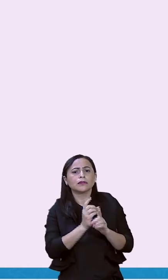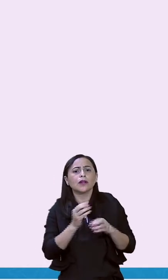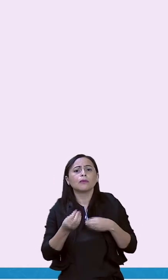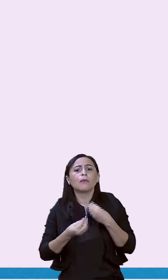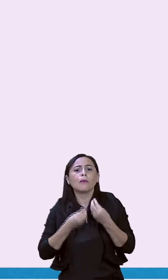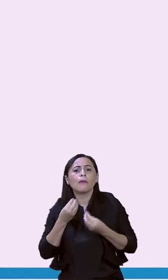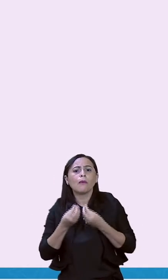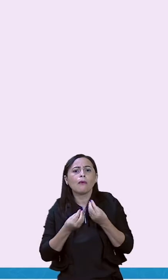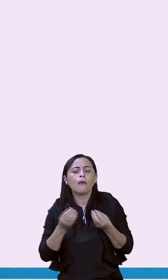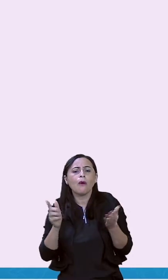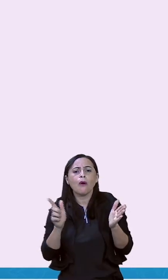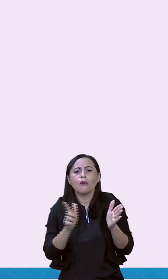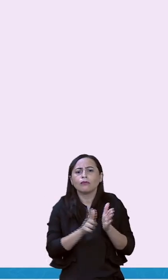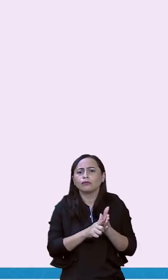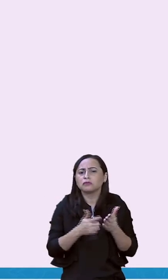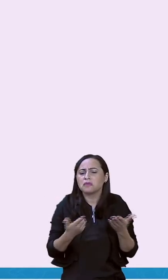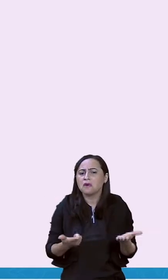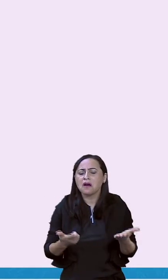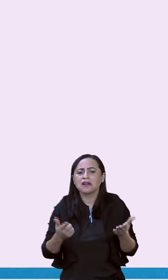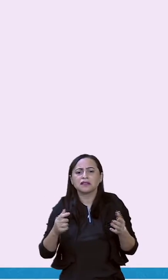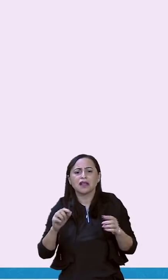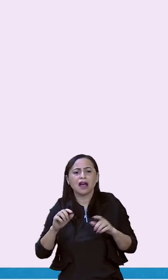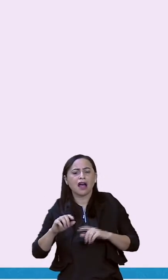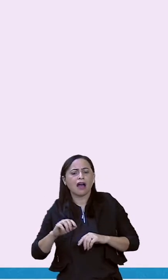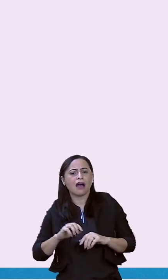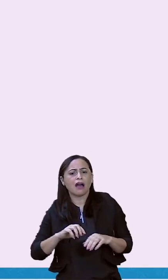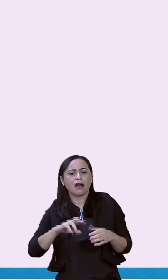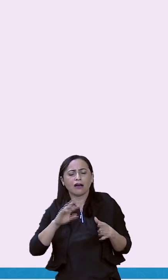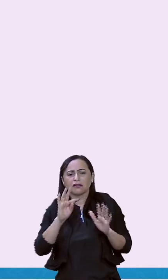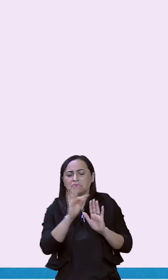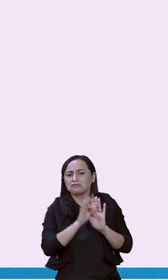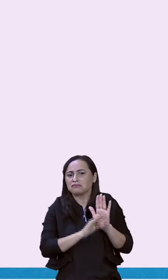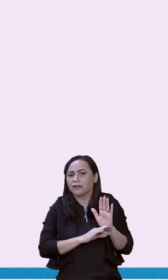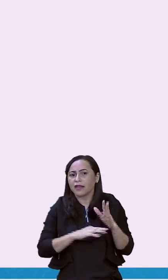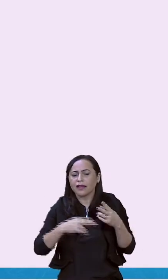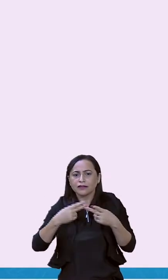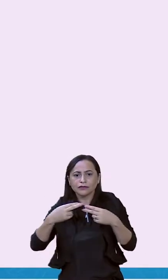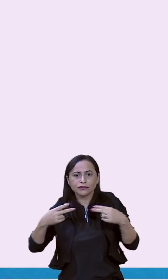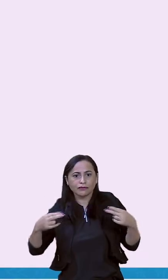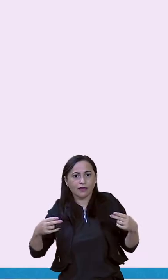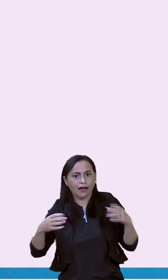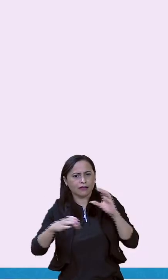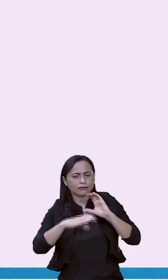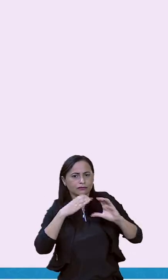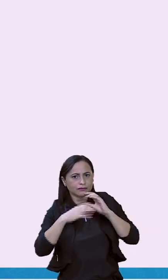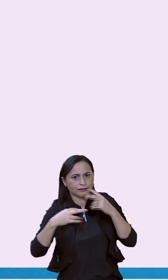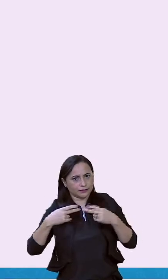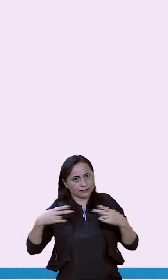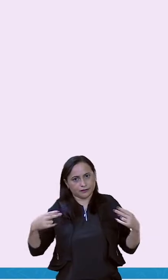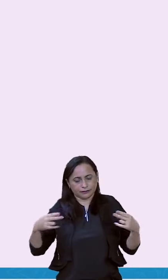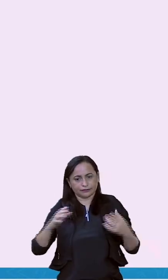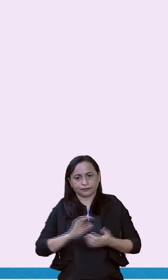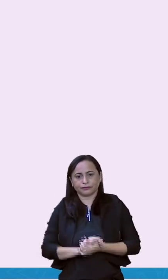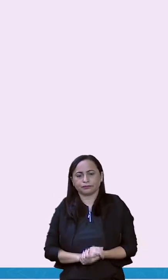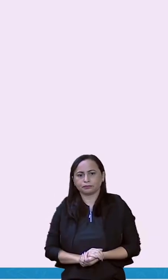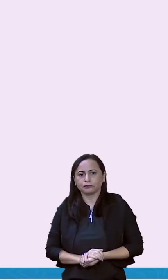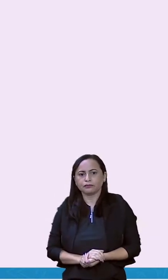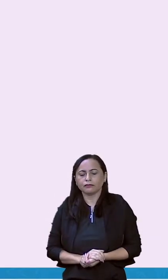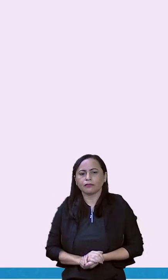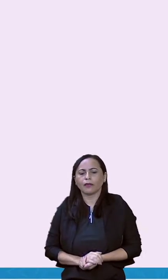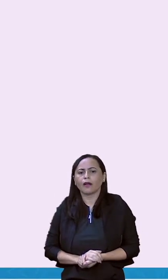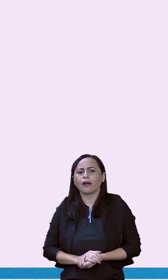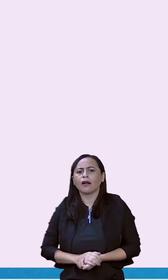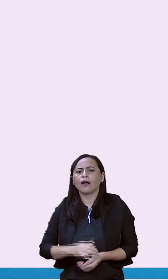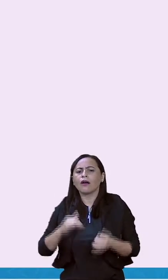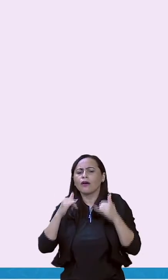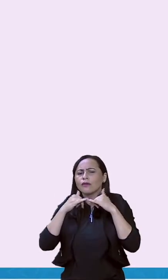conversar um pouquinho a respeito, então, do que vem a ser esse gênero textual notícia. Então a notícia, ela,